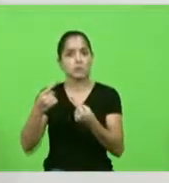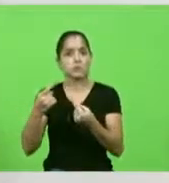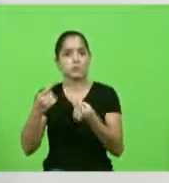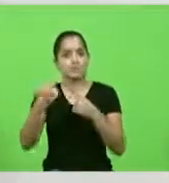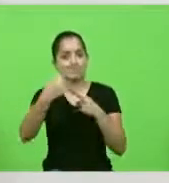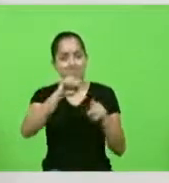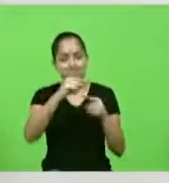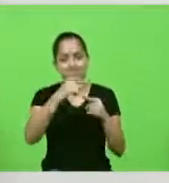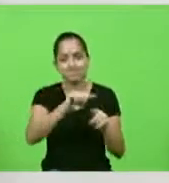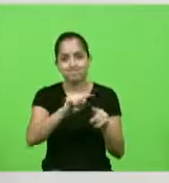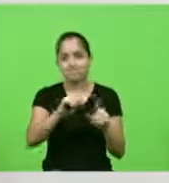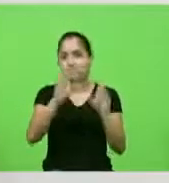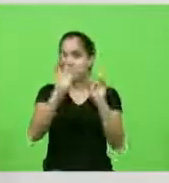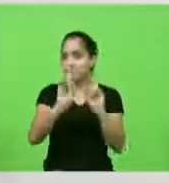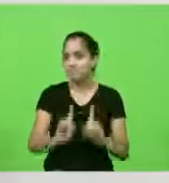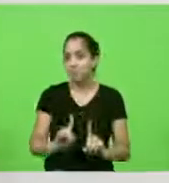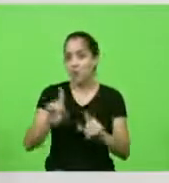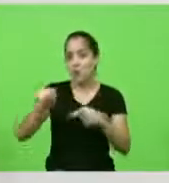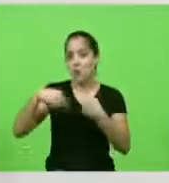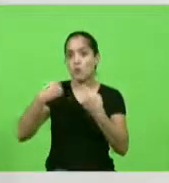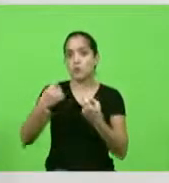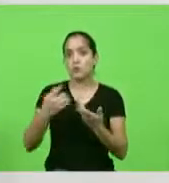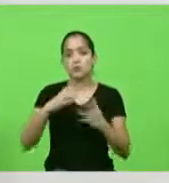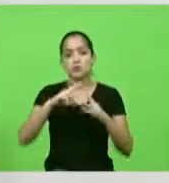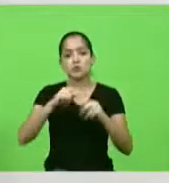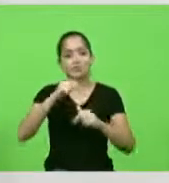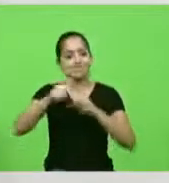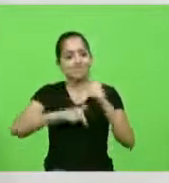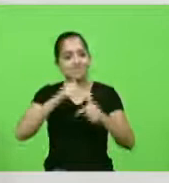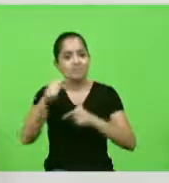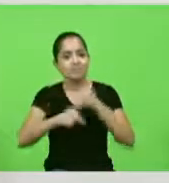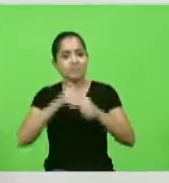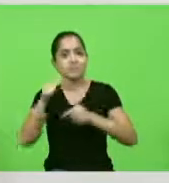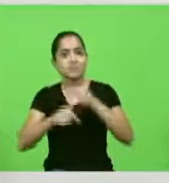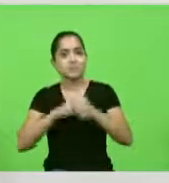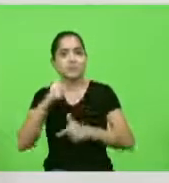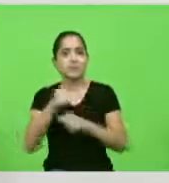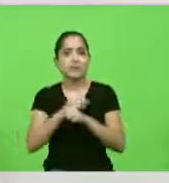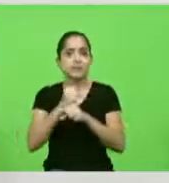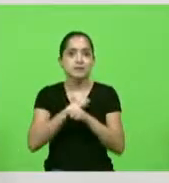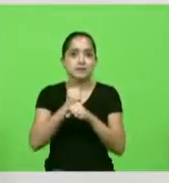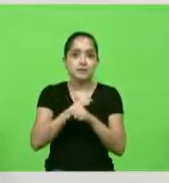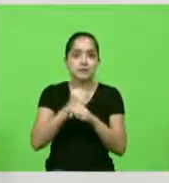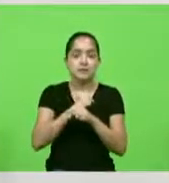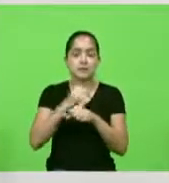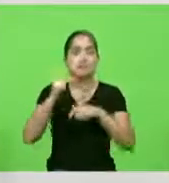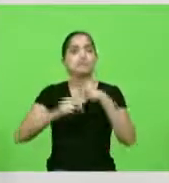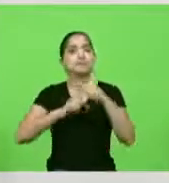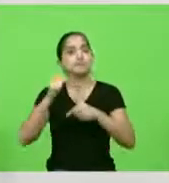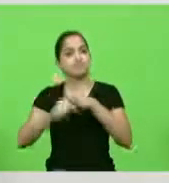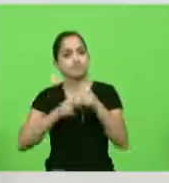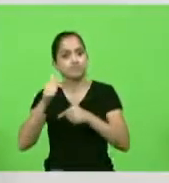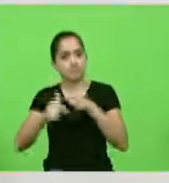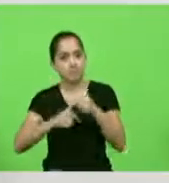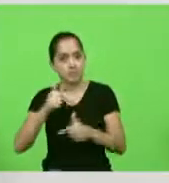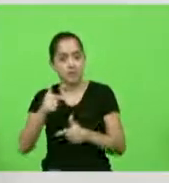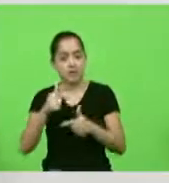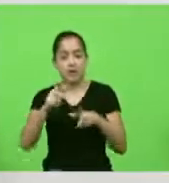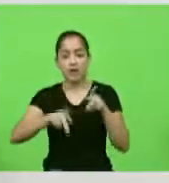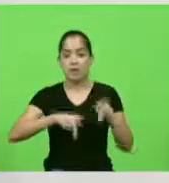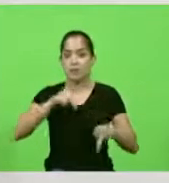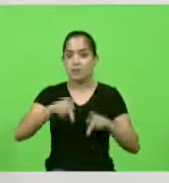dignidade e todo o trabalho ao longo de décadas em serviço ao povo